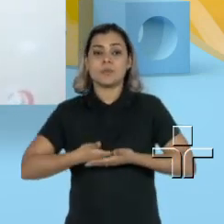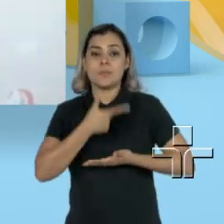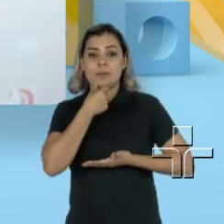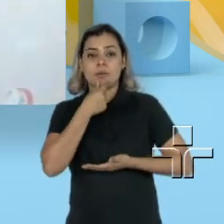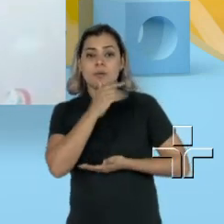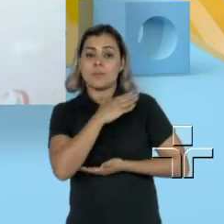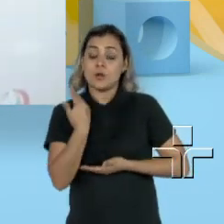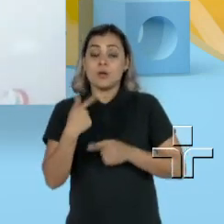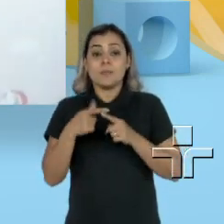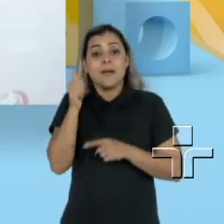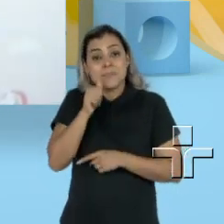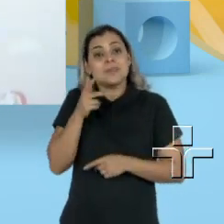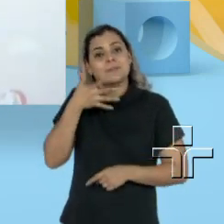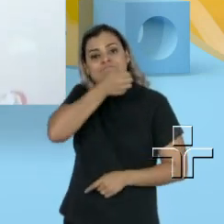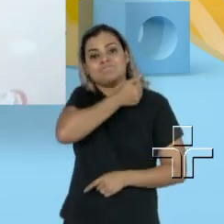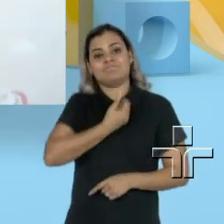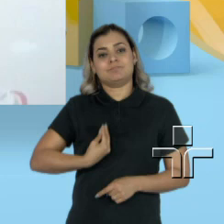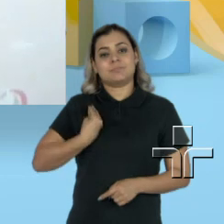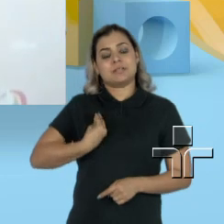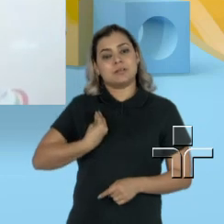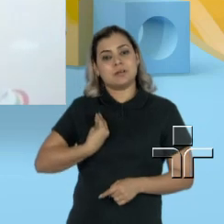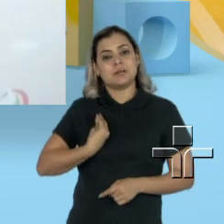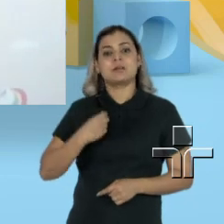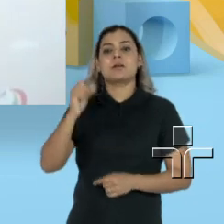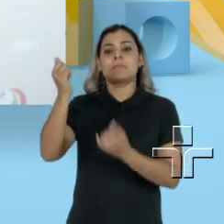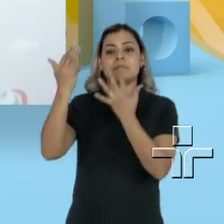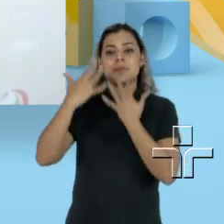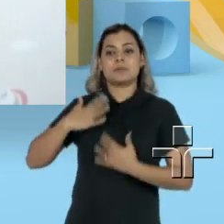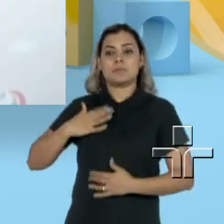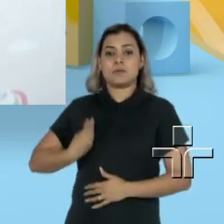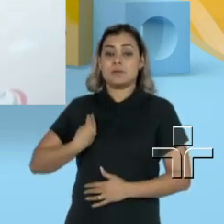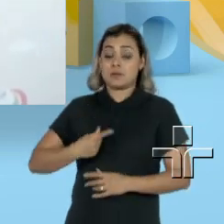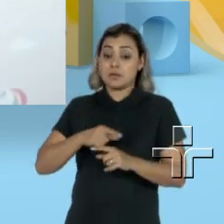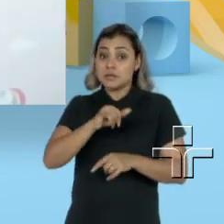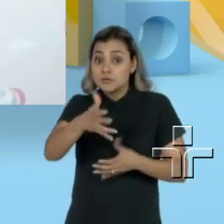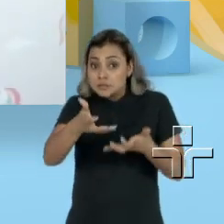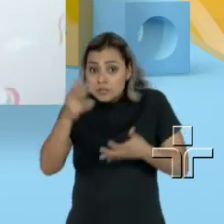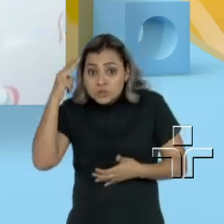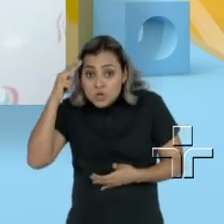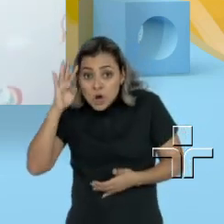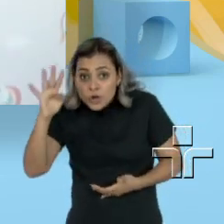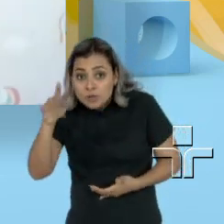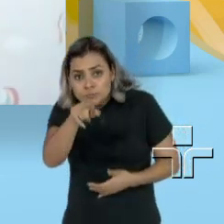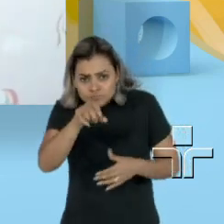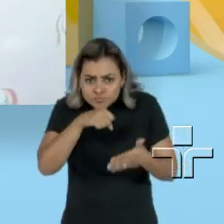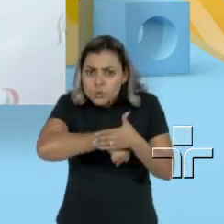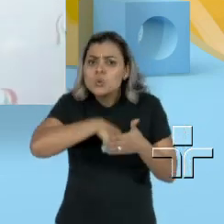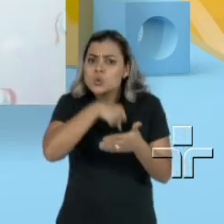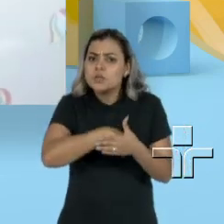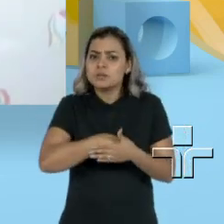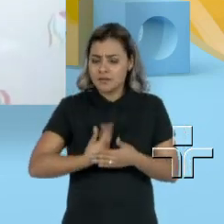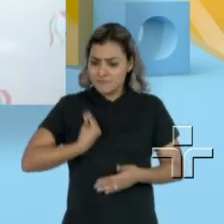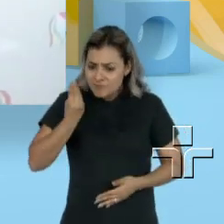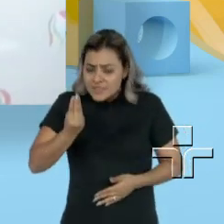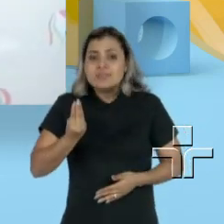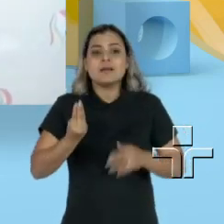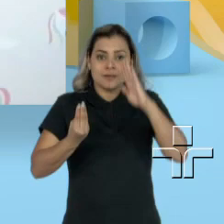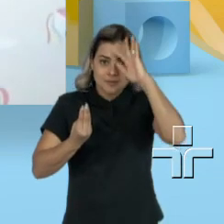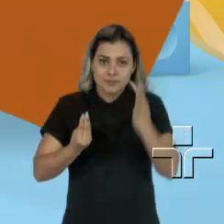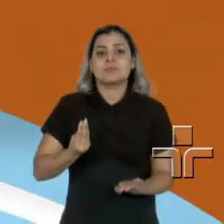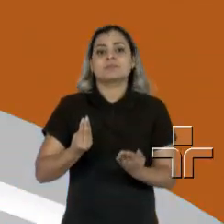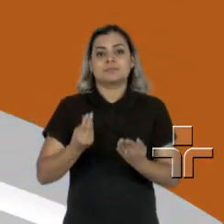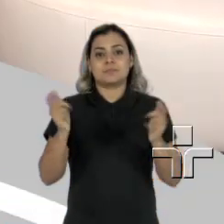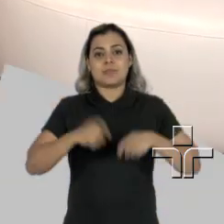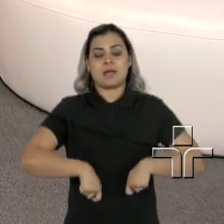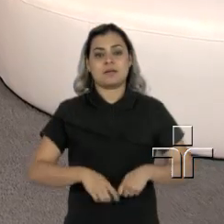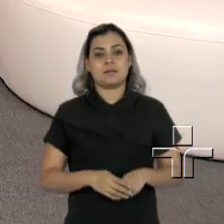essa coisa linda aqui, que é uma bênção na nossa vida. Então eu digo, se você tem um sonho, corra atrás. Enquanto a vida, a esperança.